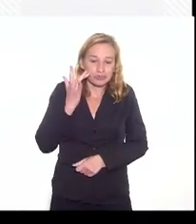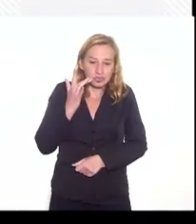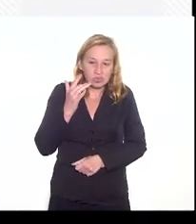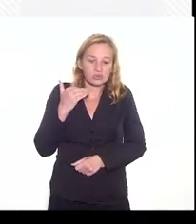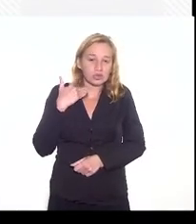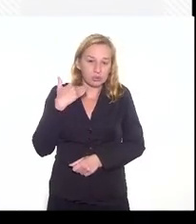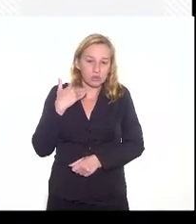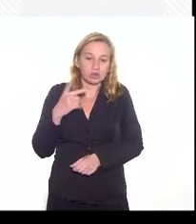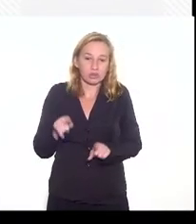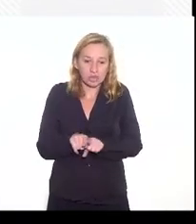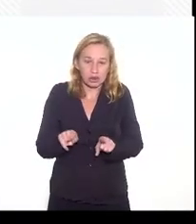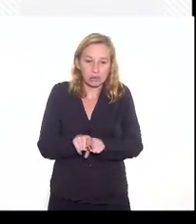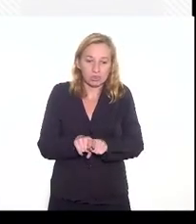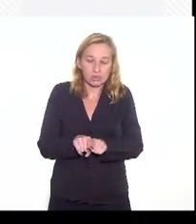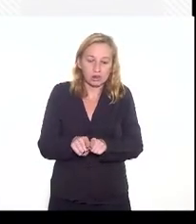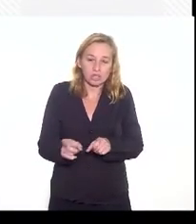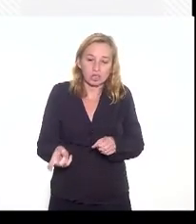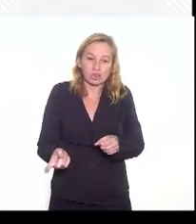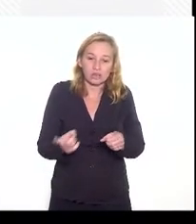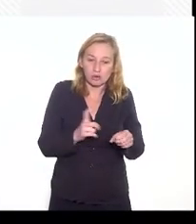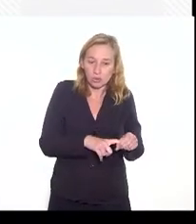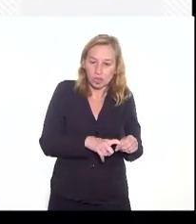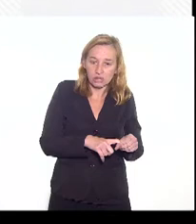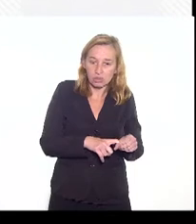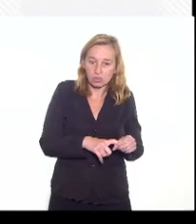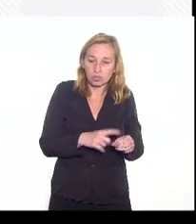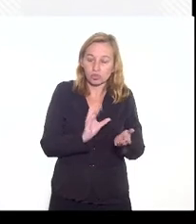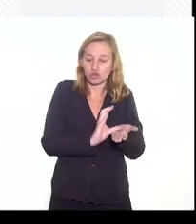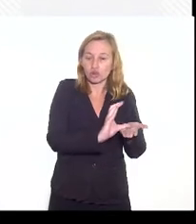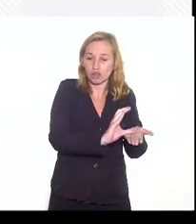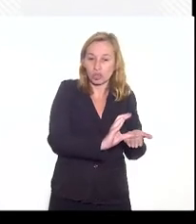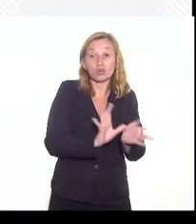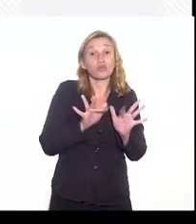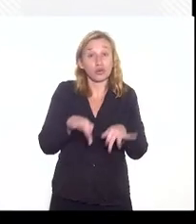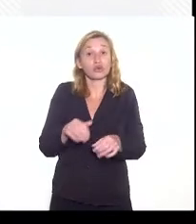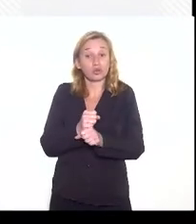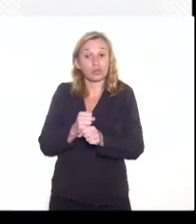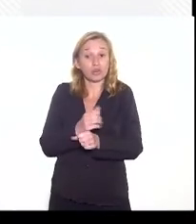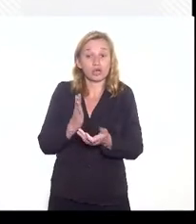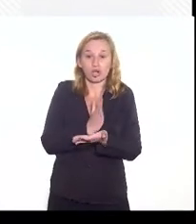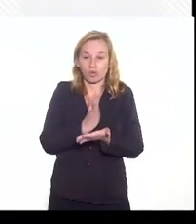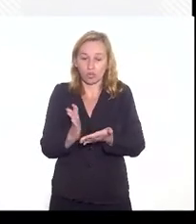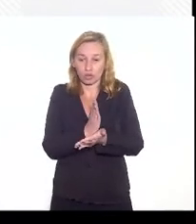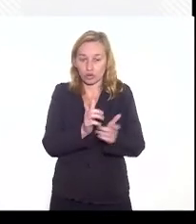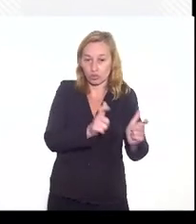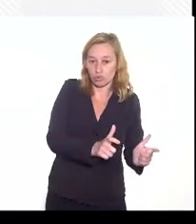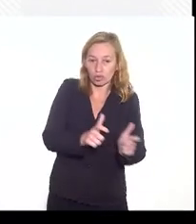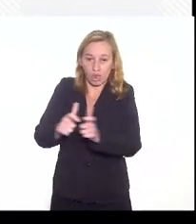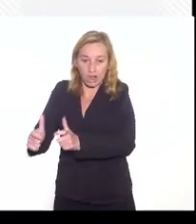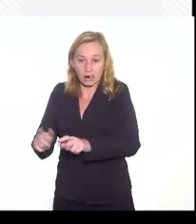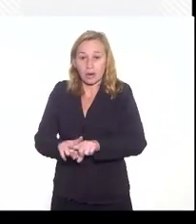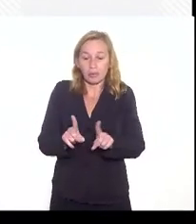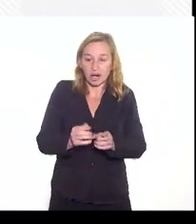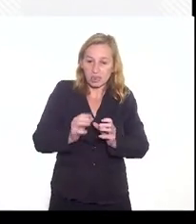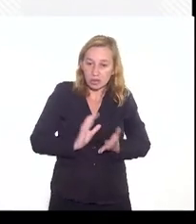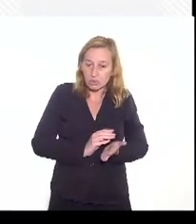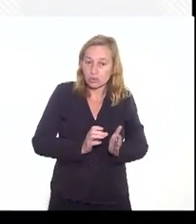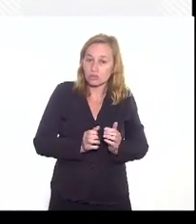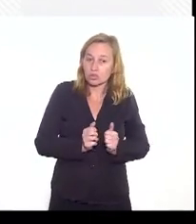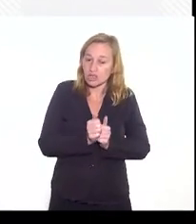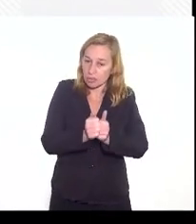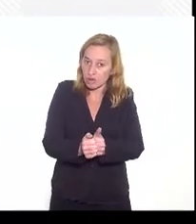devolução dos recursos no final do ano de alguns fundos. mas esse encaminhamento